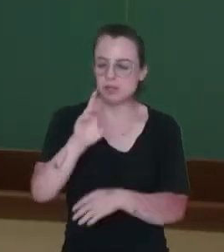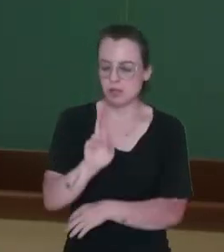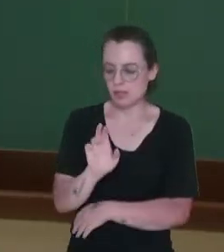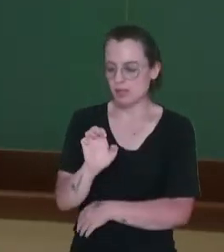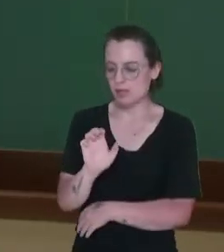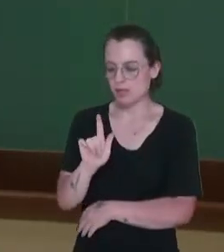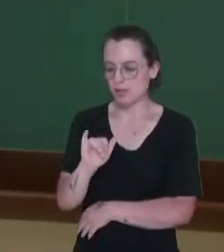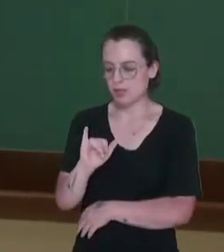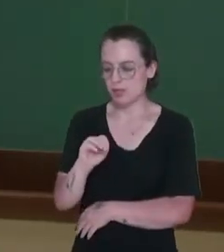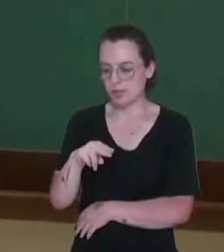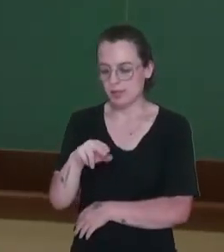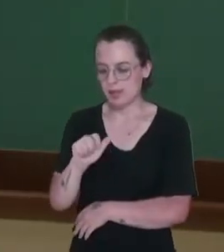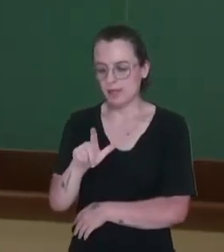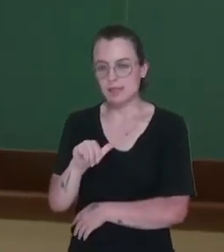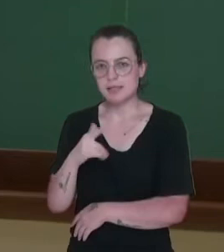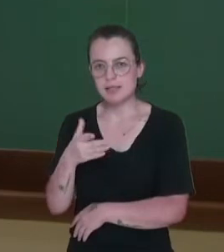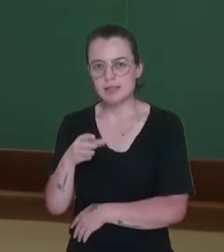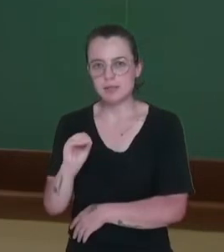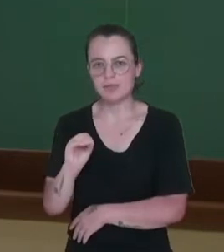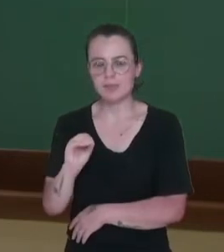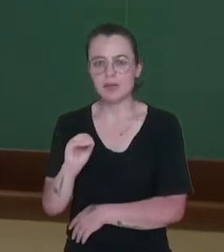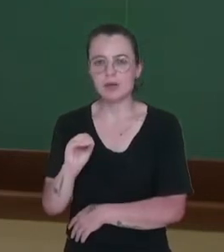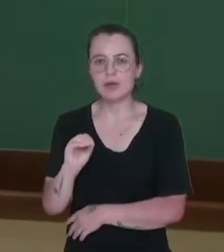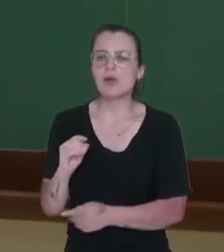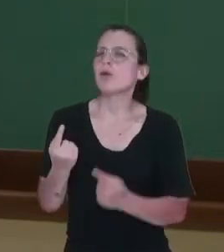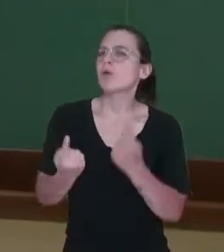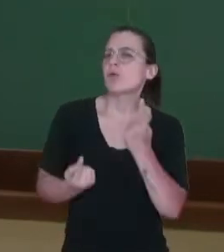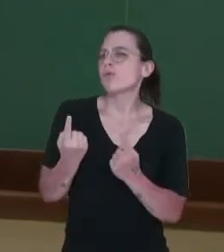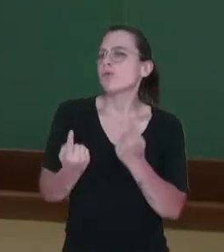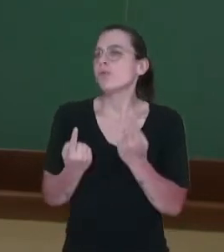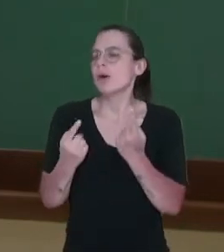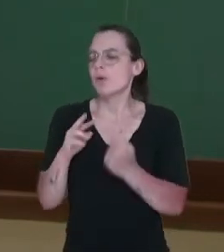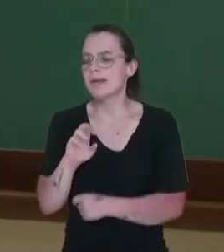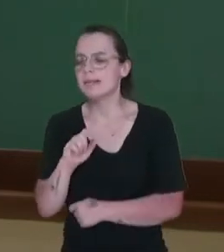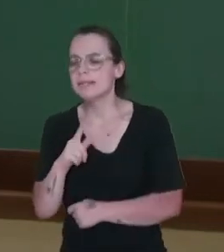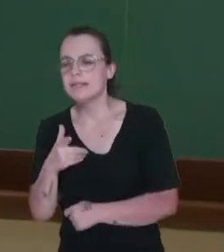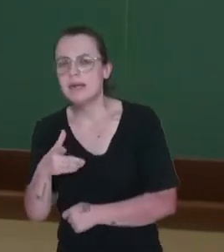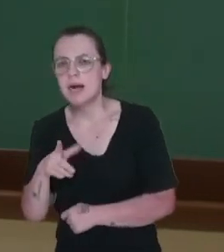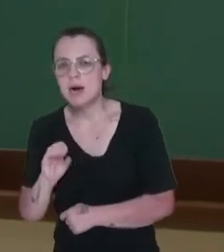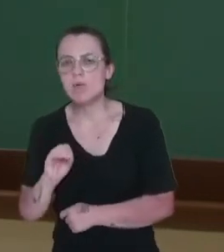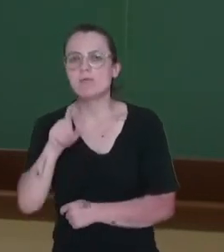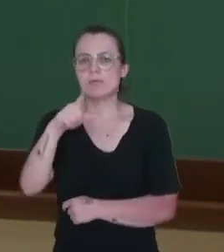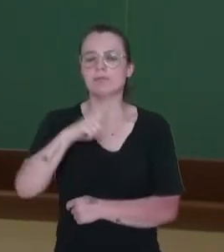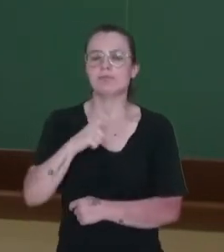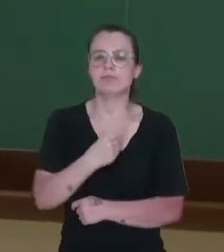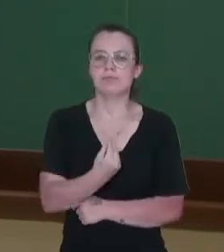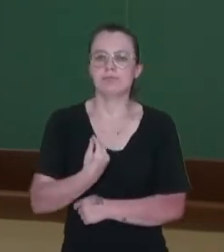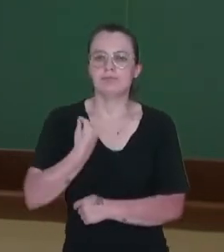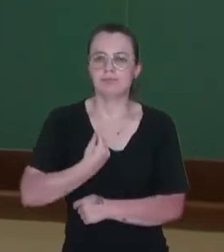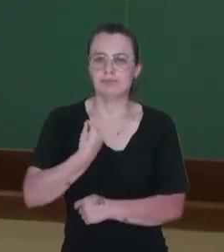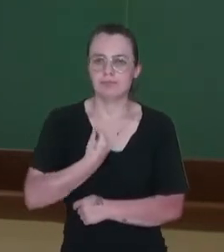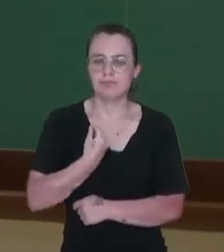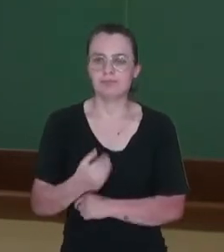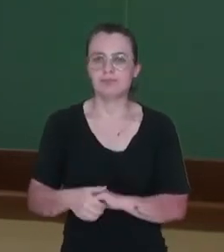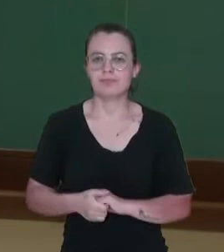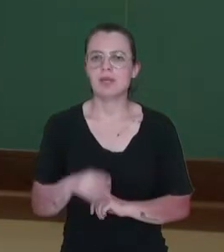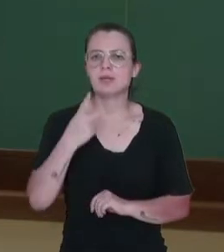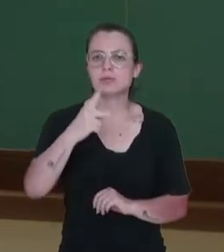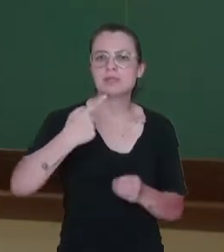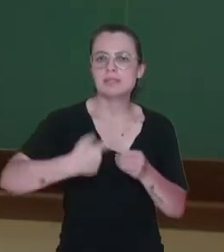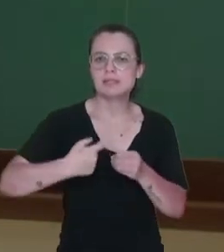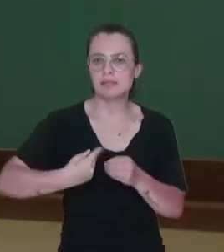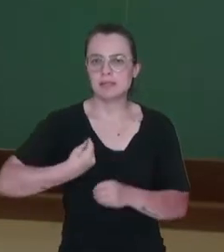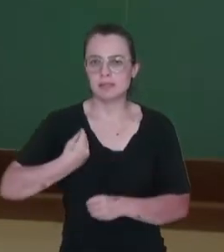Brasil? Que região ou que regionalização você faz parte, o teu município faz parte?